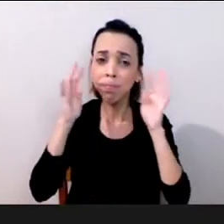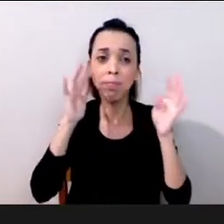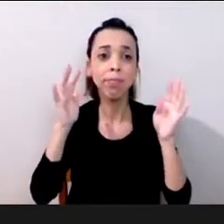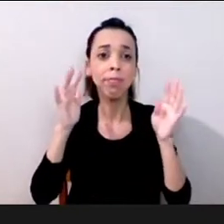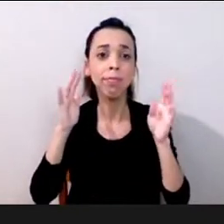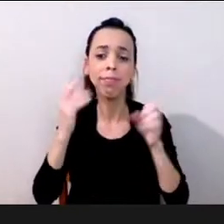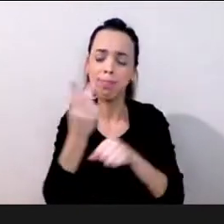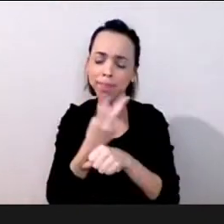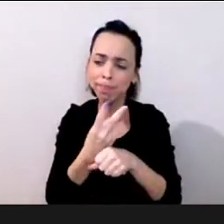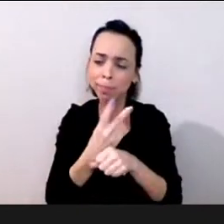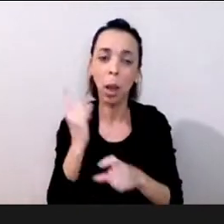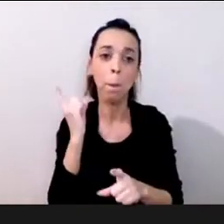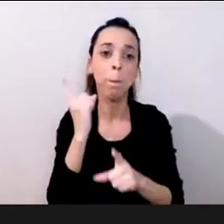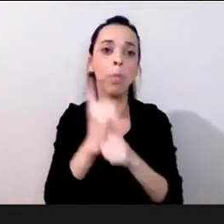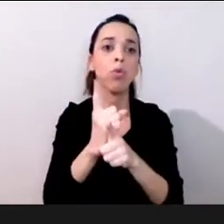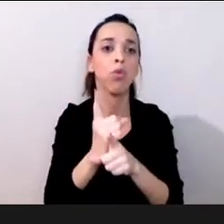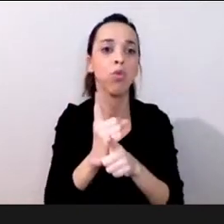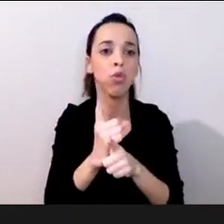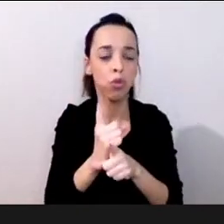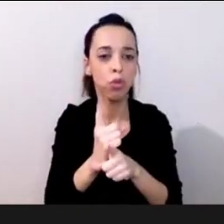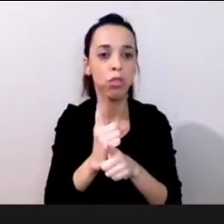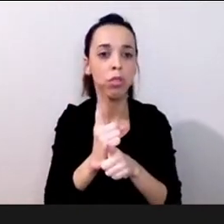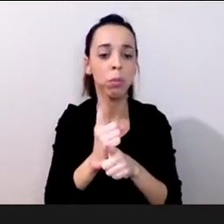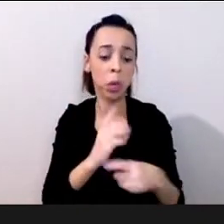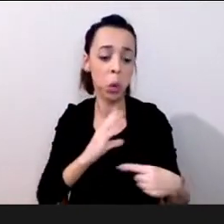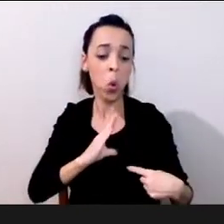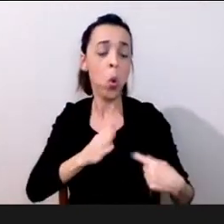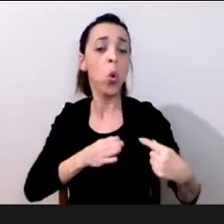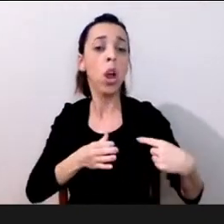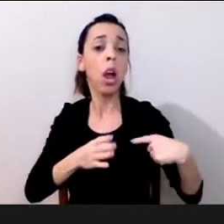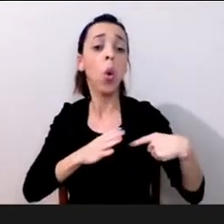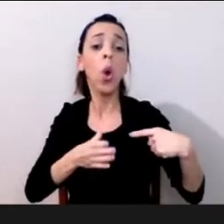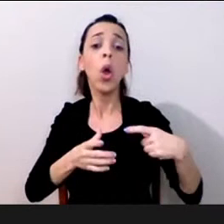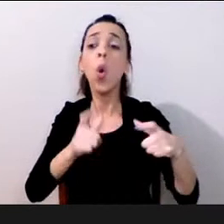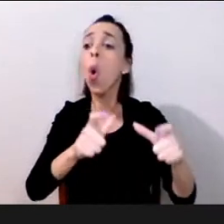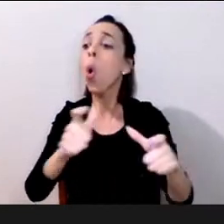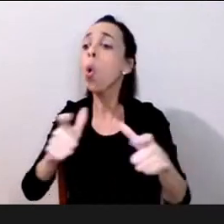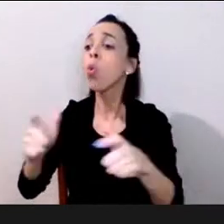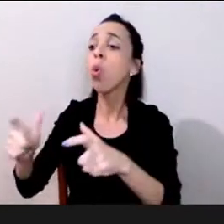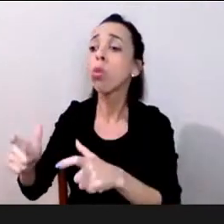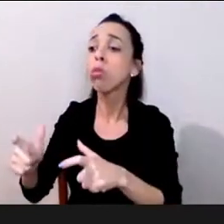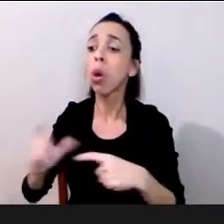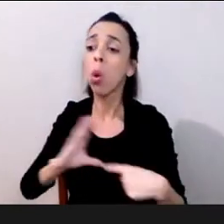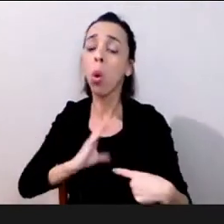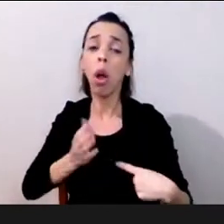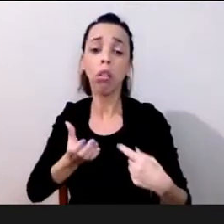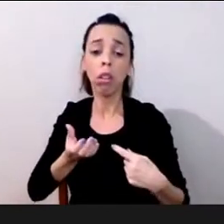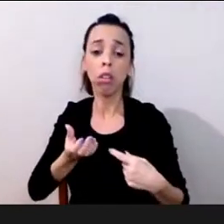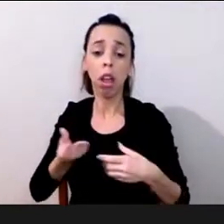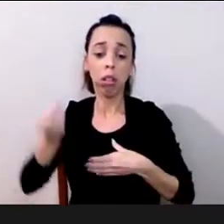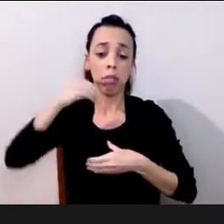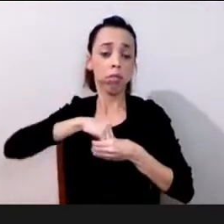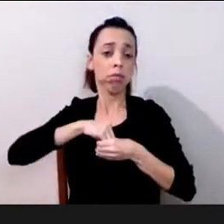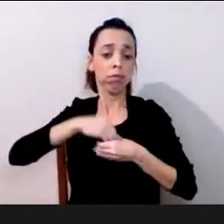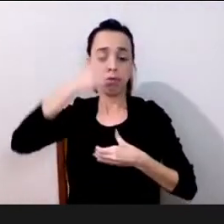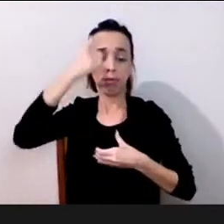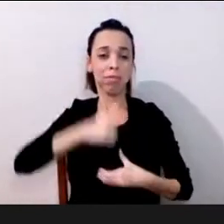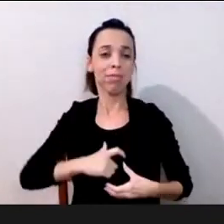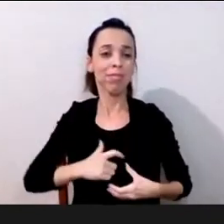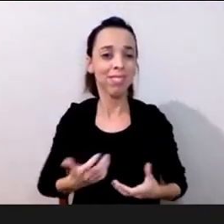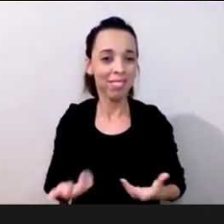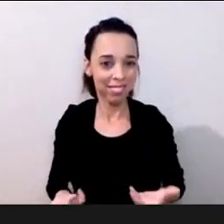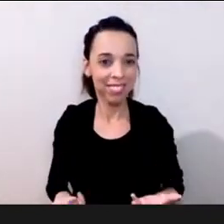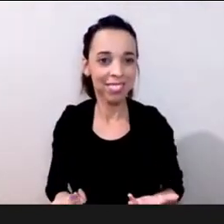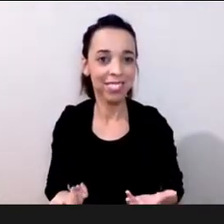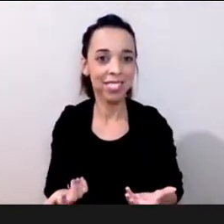a coragem onde ela está é em si é na sua há certas coisas que nos perguntam e que nós não podemos responder porque só quem